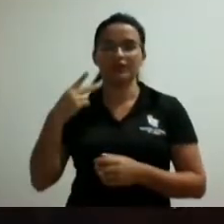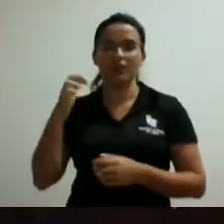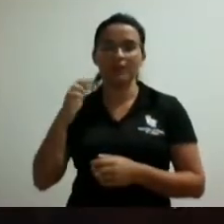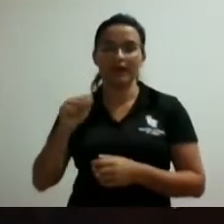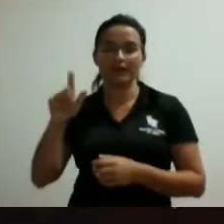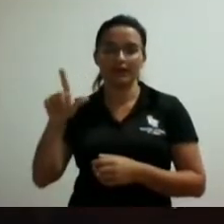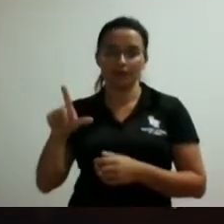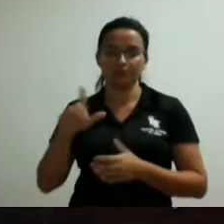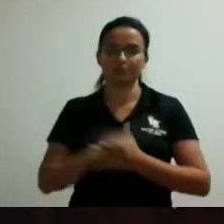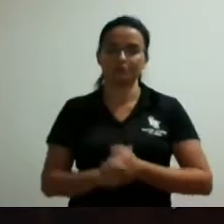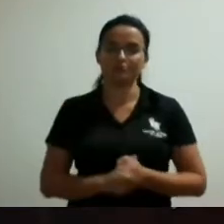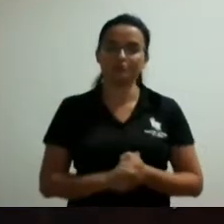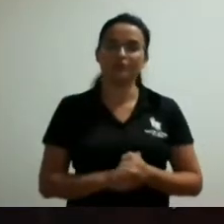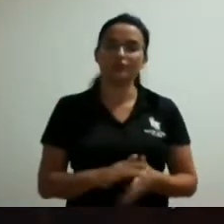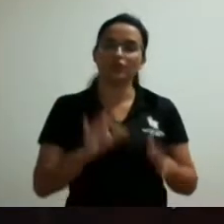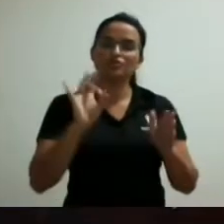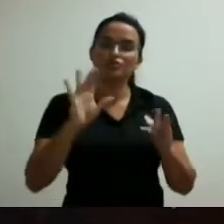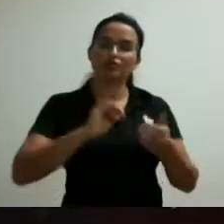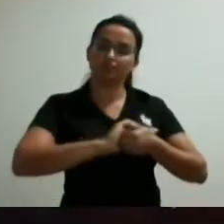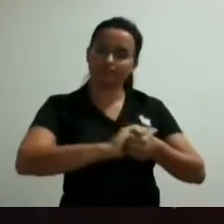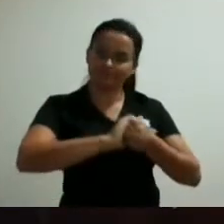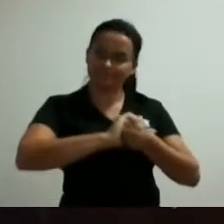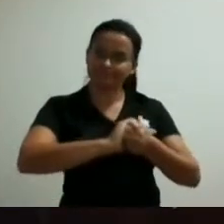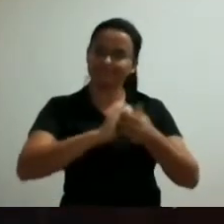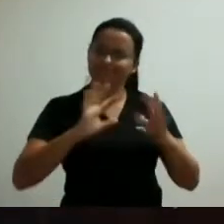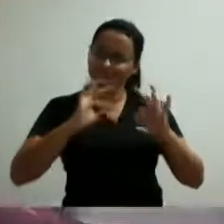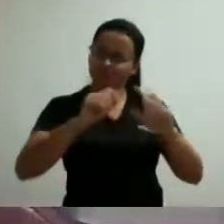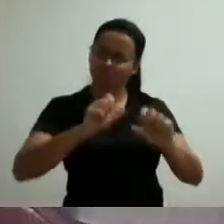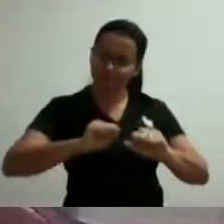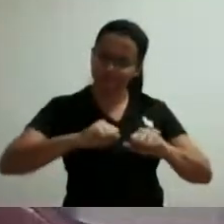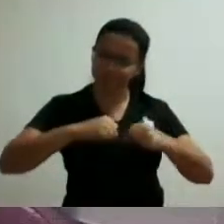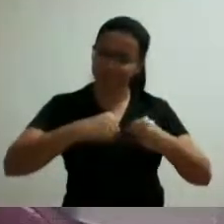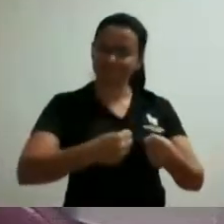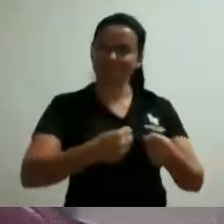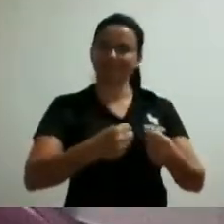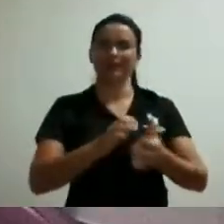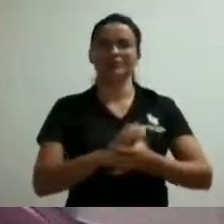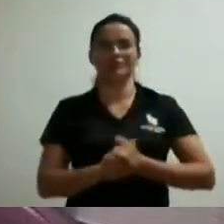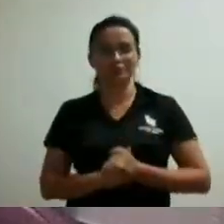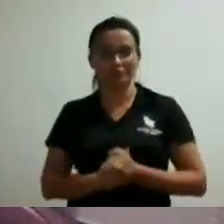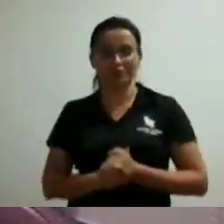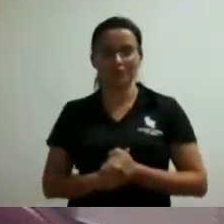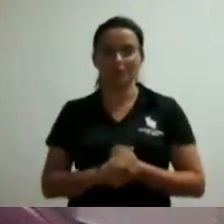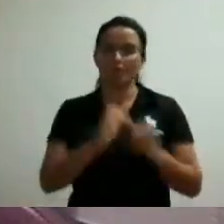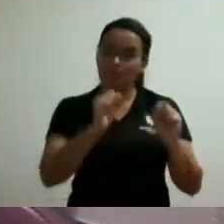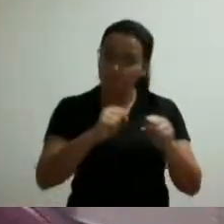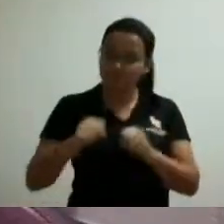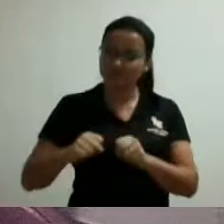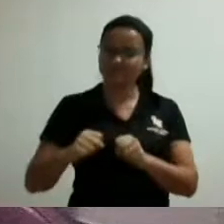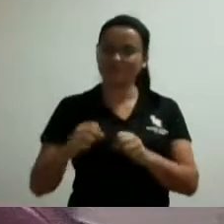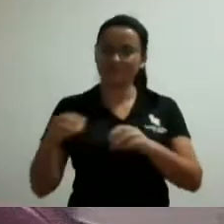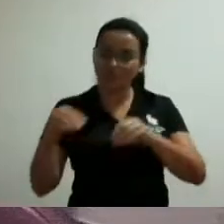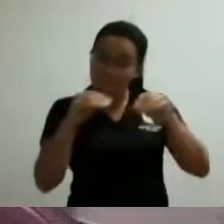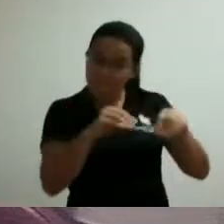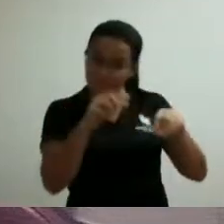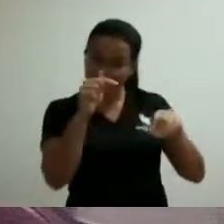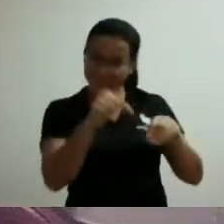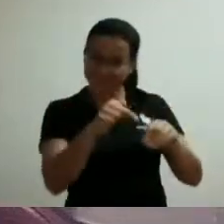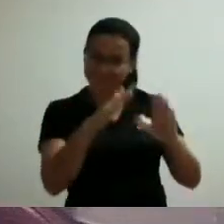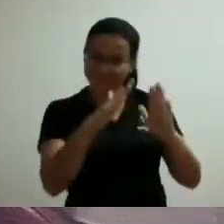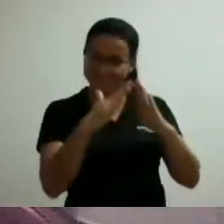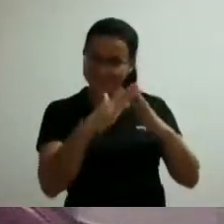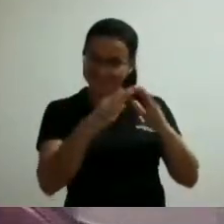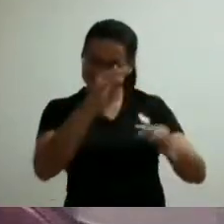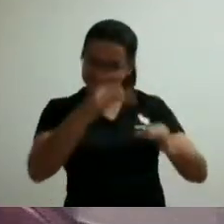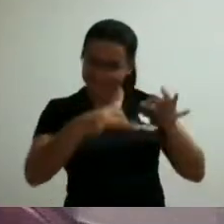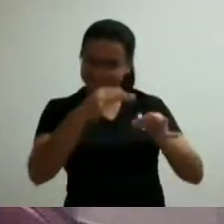só para cumprimentar a vossa excelência por todo esse empenho que já está tendo para que a gente possa ocupar aquele espaço físico ali do fórum e lembrar também que em